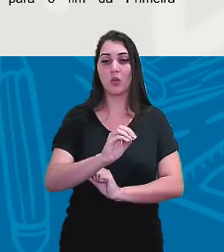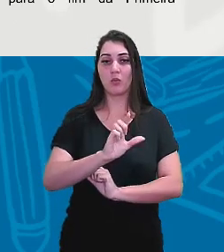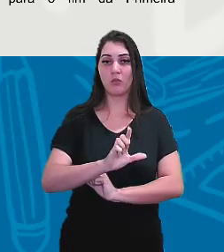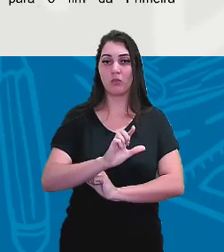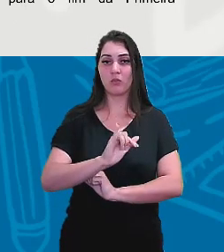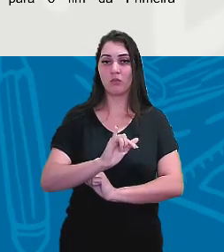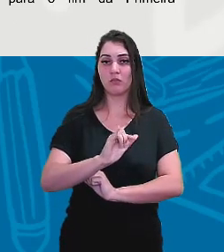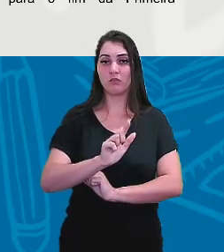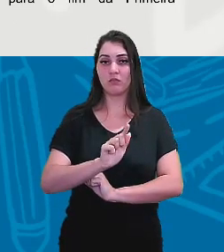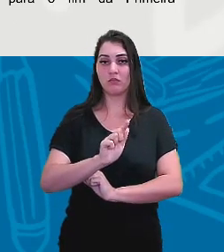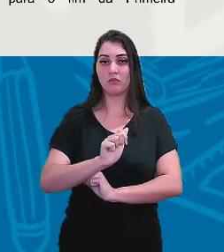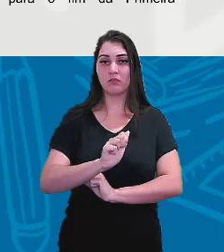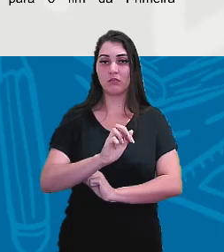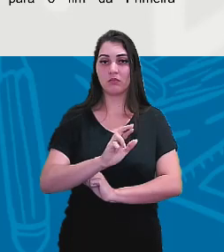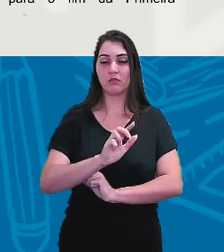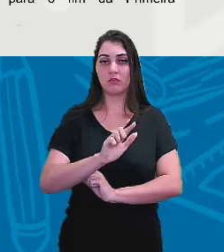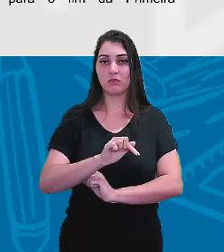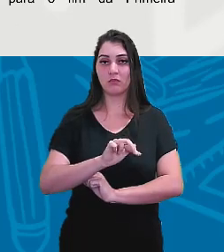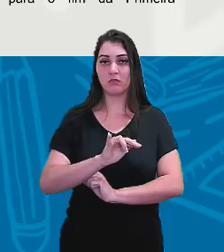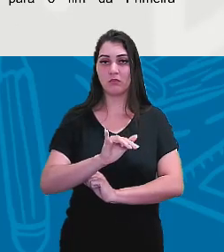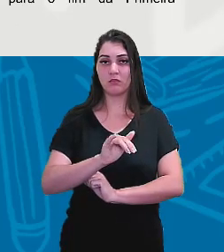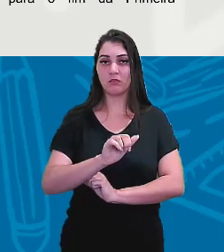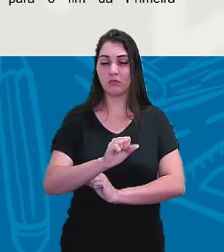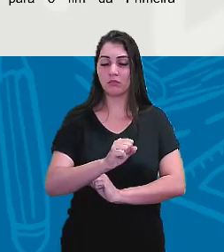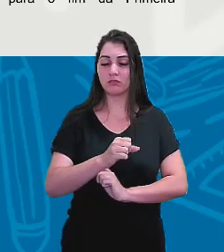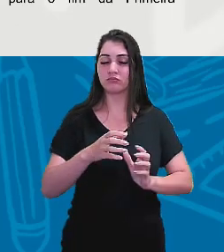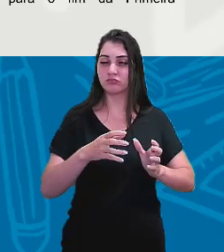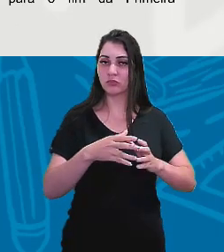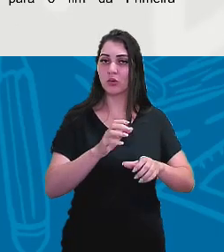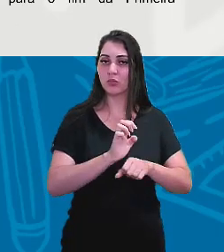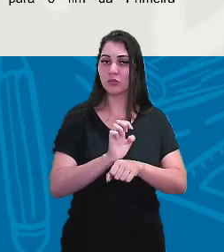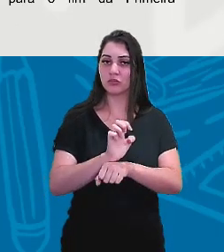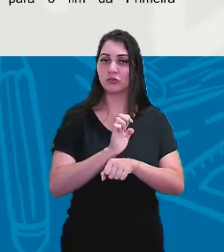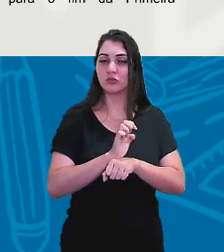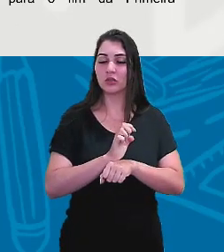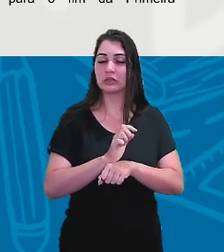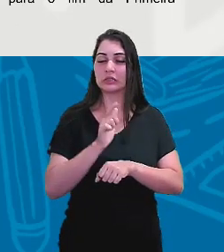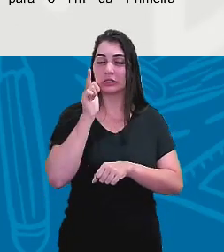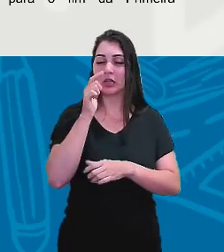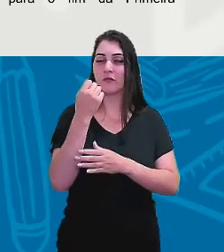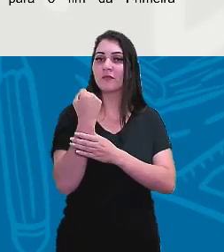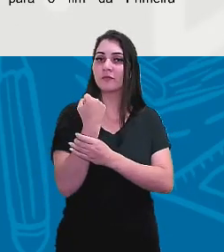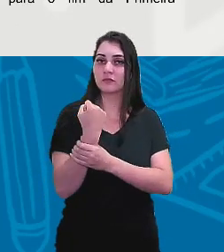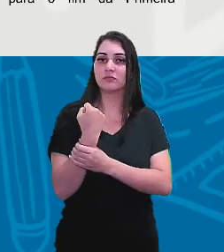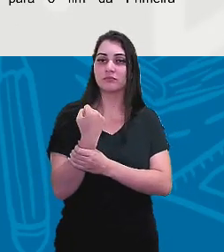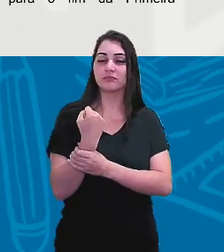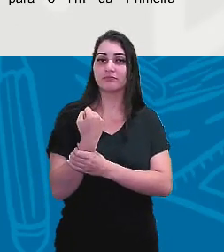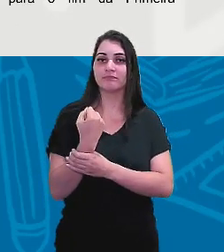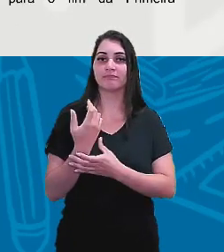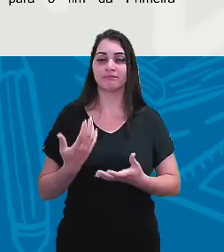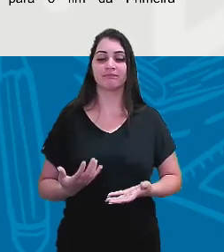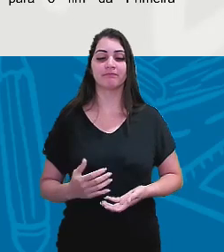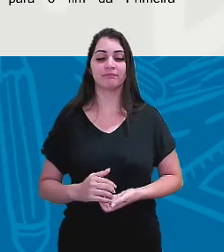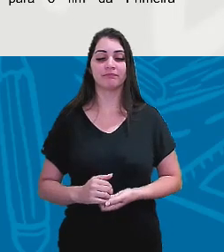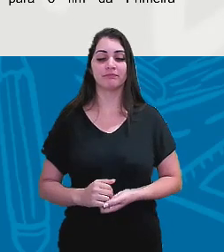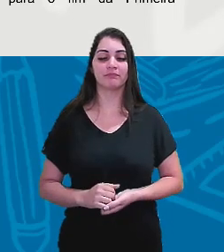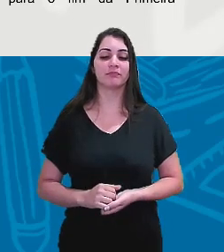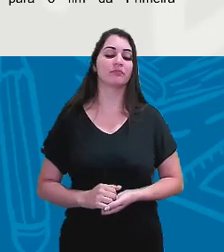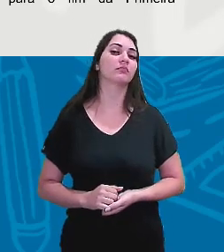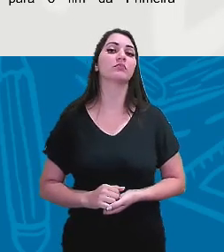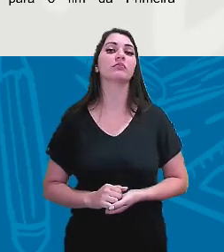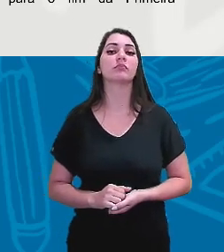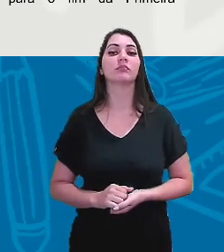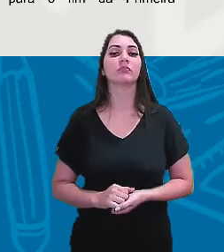dos estados, elas vão ganhar força. E aí, com